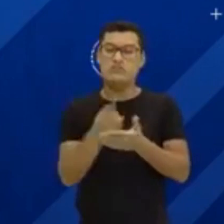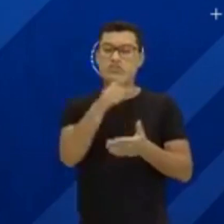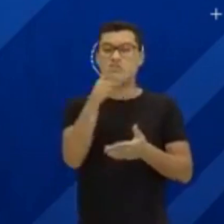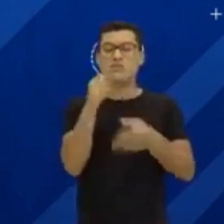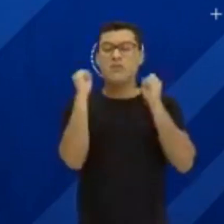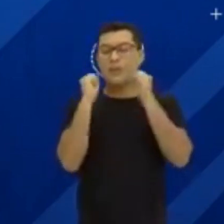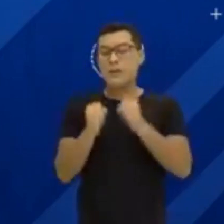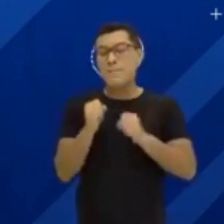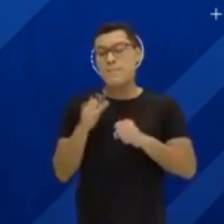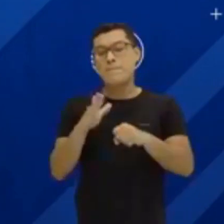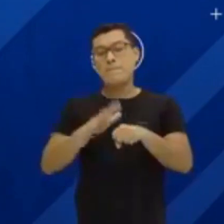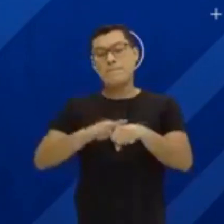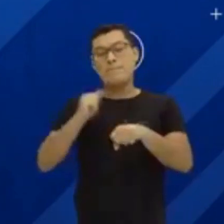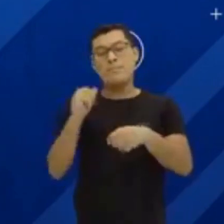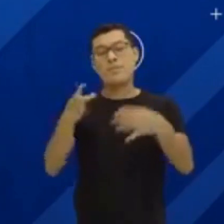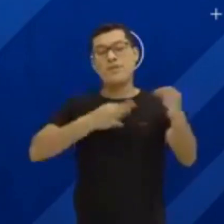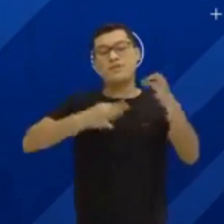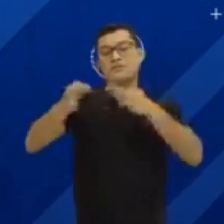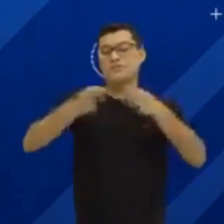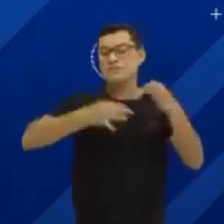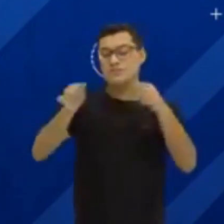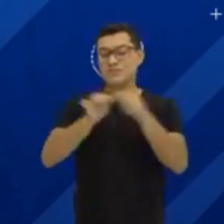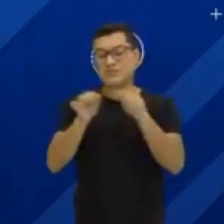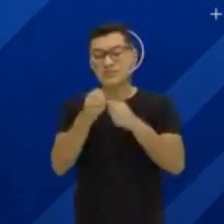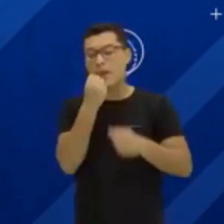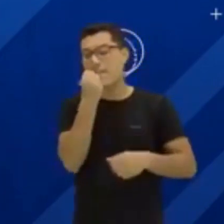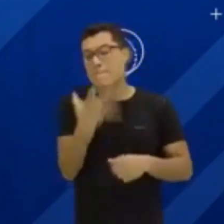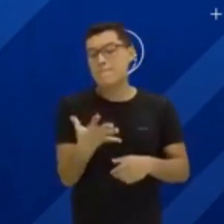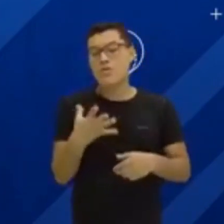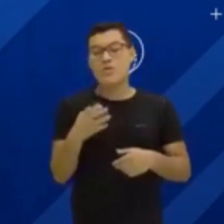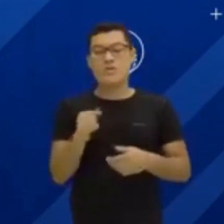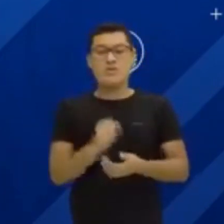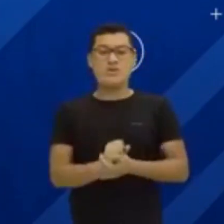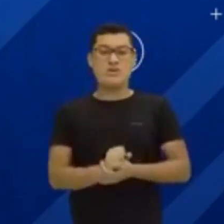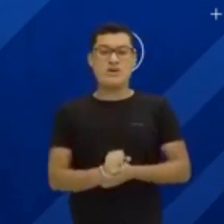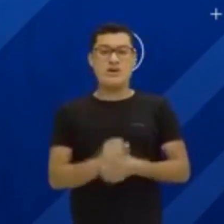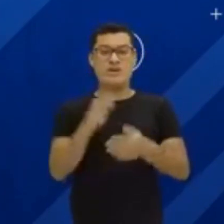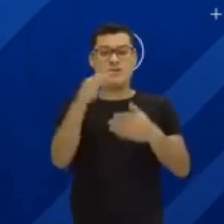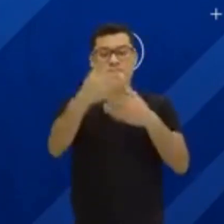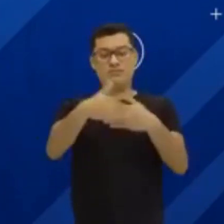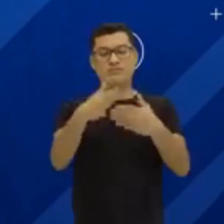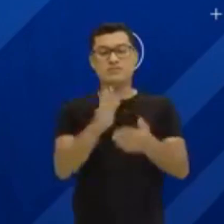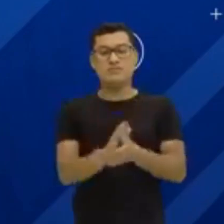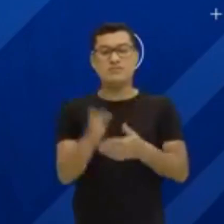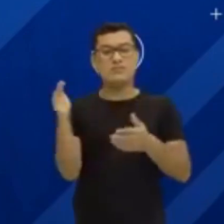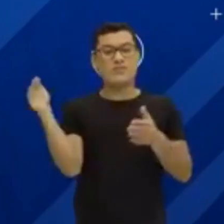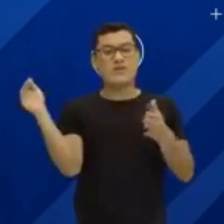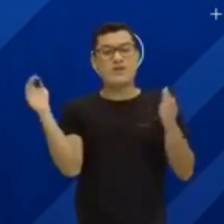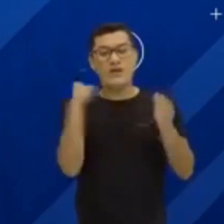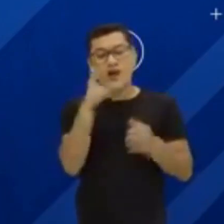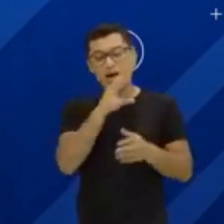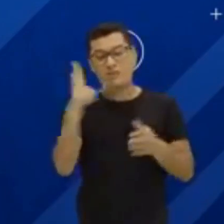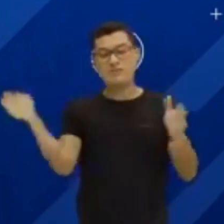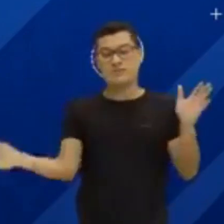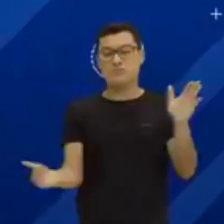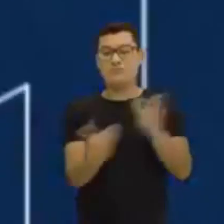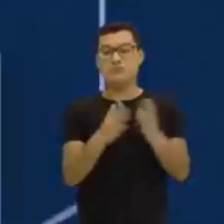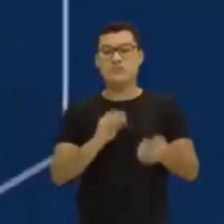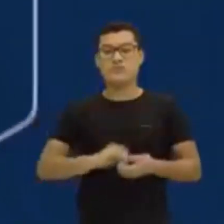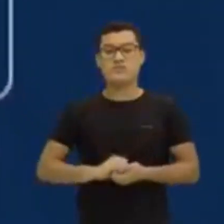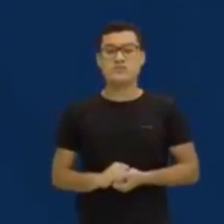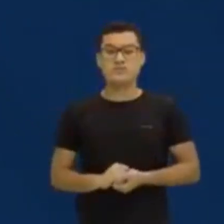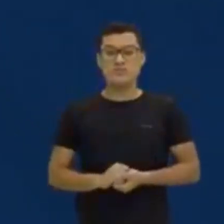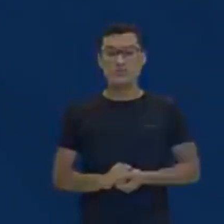fique cada vez mais preparado para fazer uma excelente prova. Nós vamos rapidamente a um intervalo e já já a gente volta. a